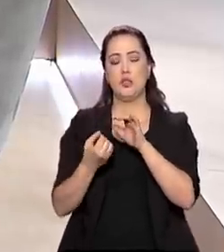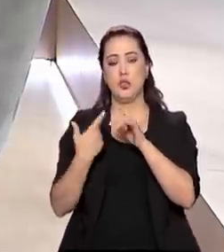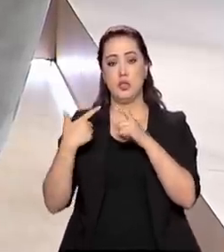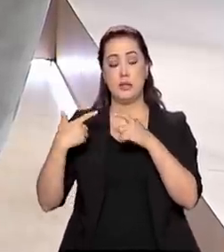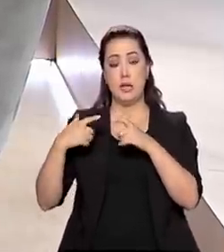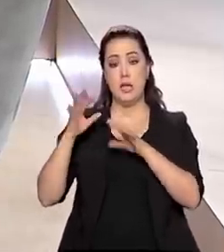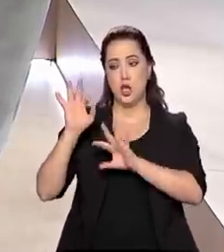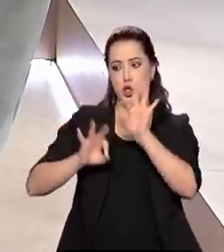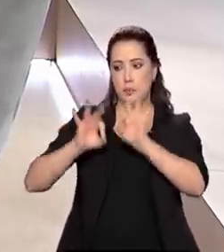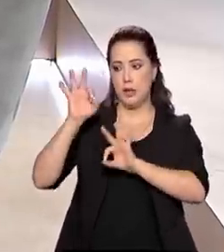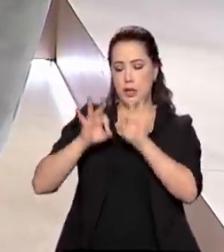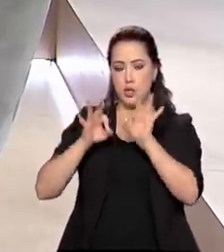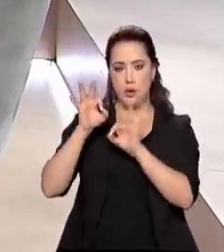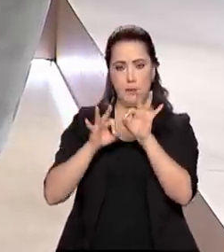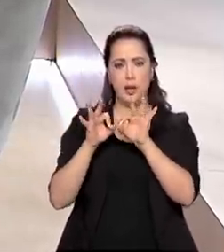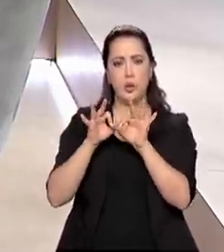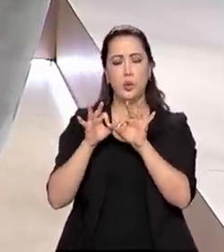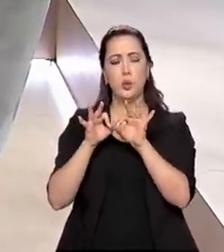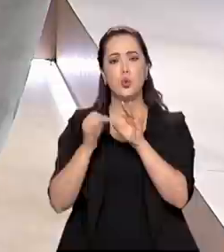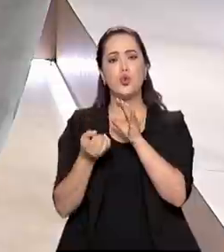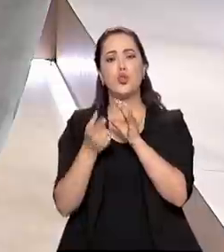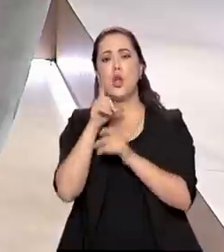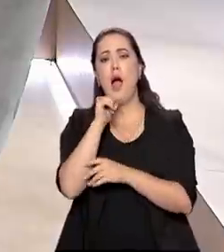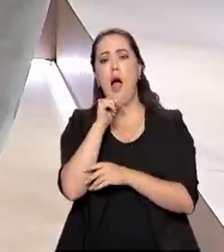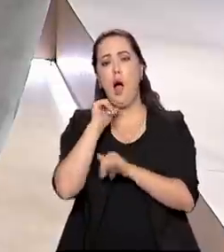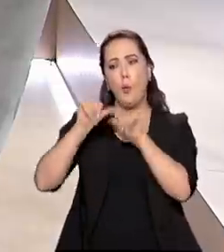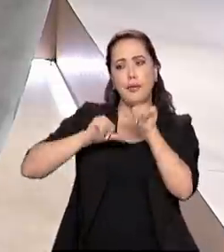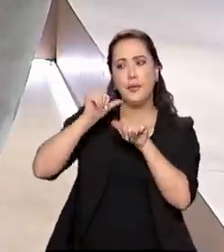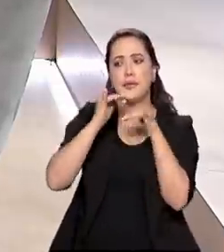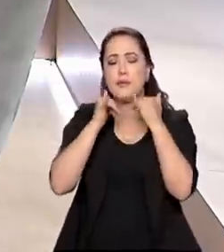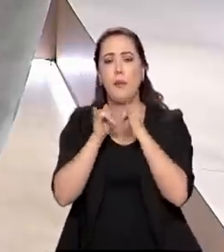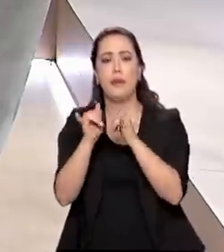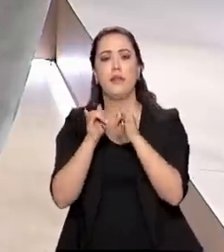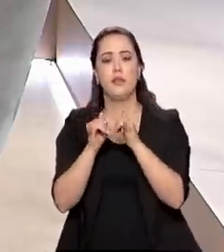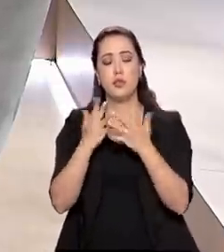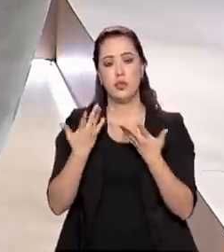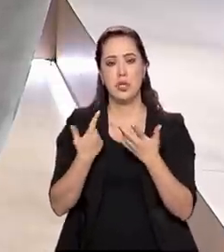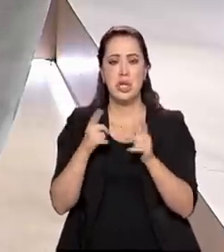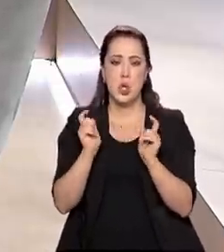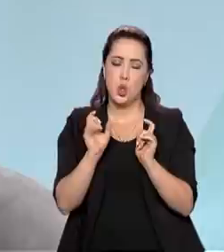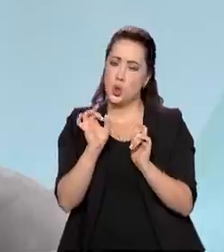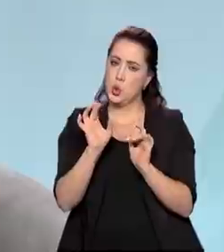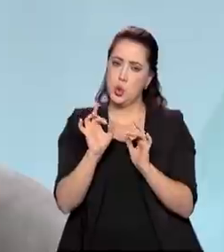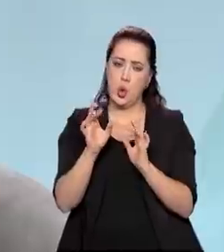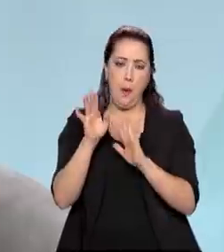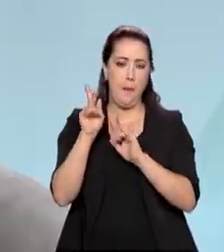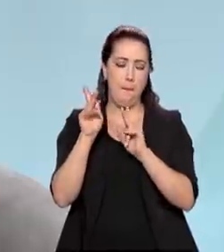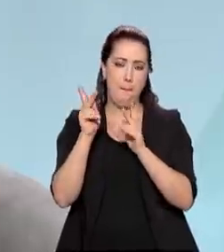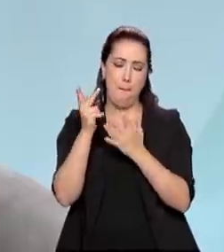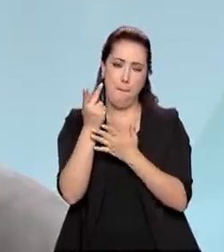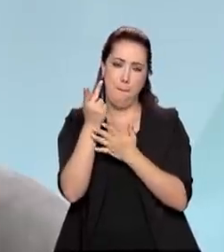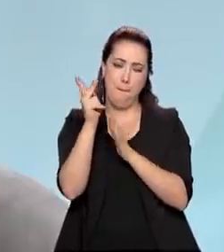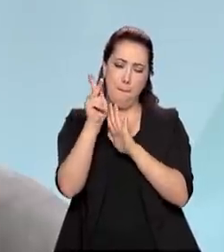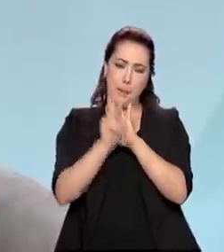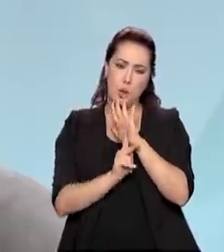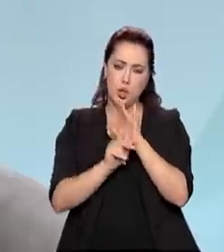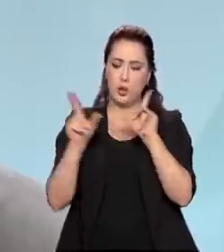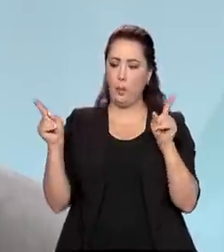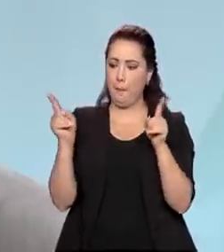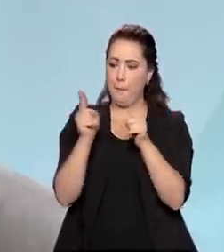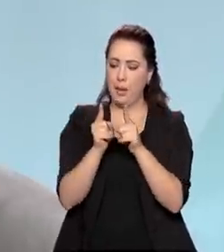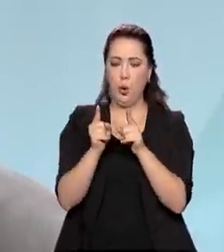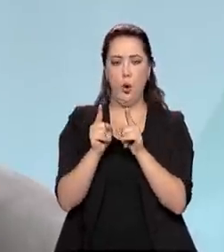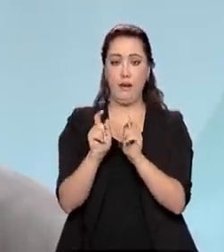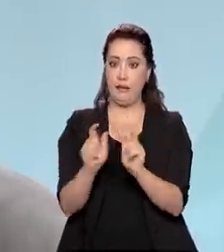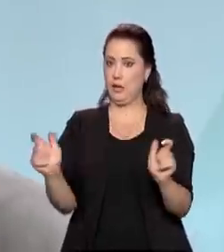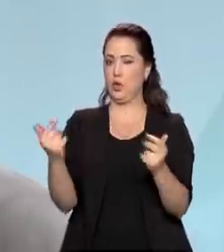implantados são projetos de pequeno porte, né? Não são os projetos, grandes projetos que nós tínhamos no passado. E um